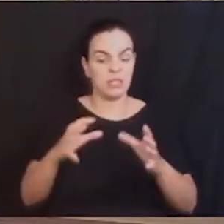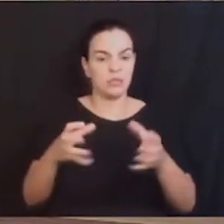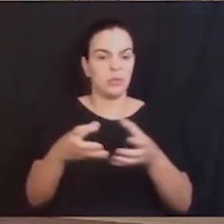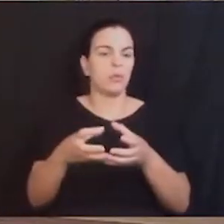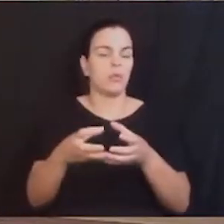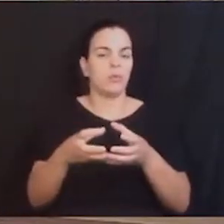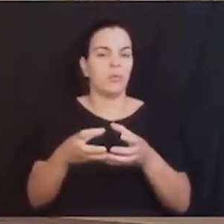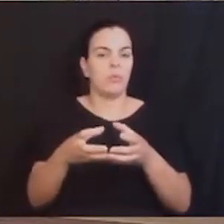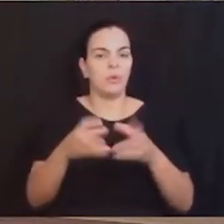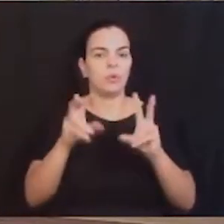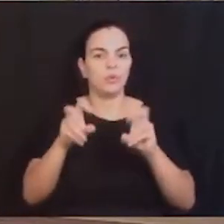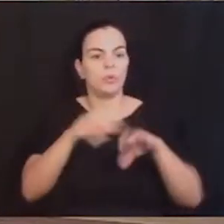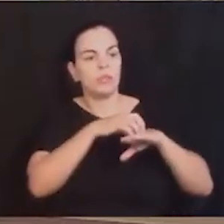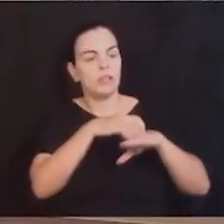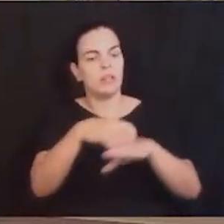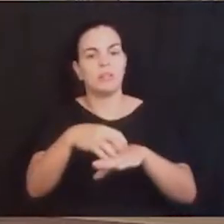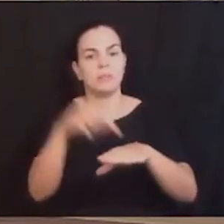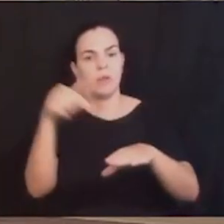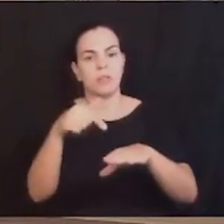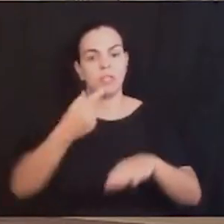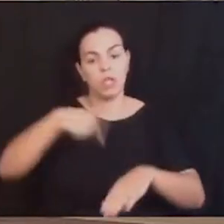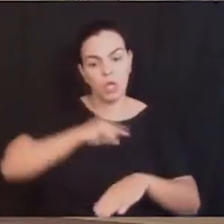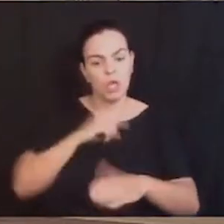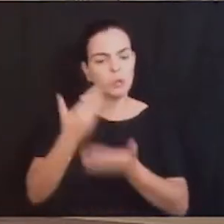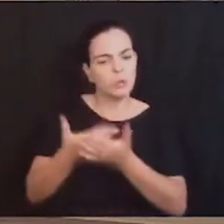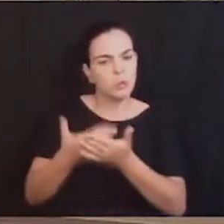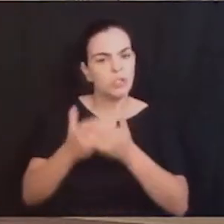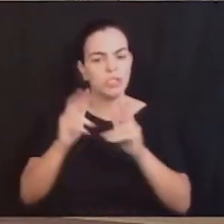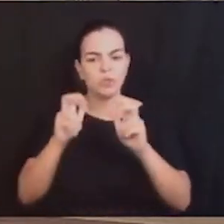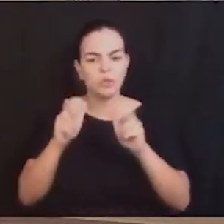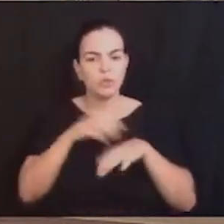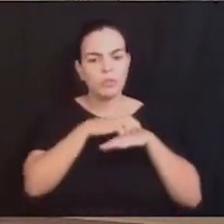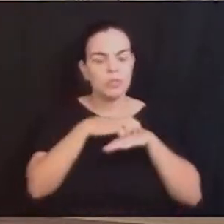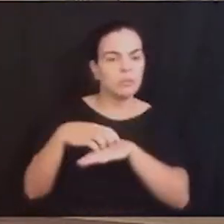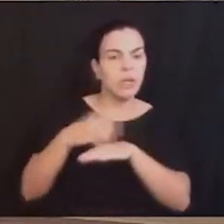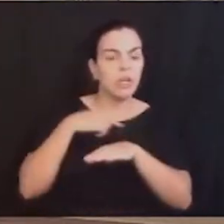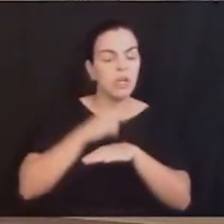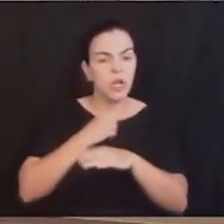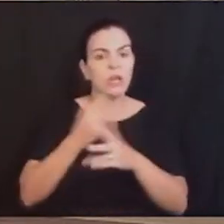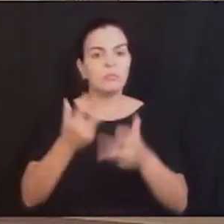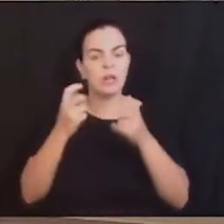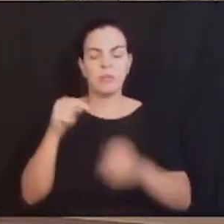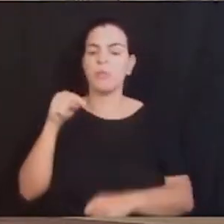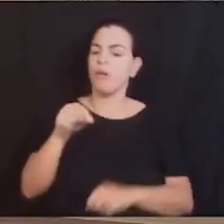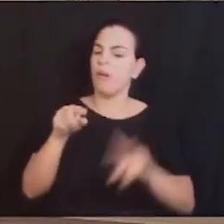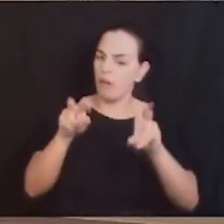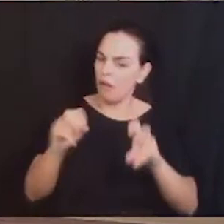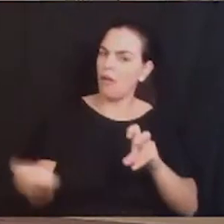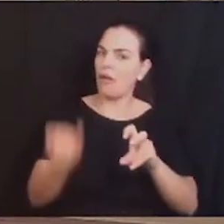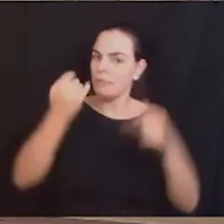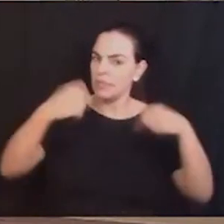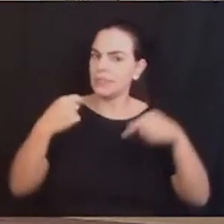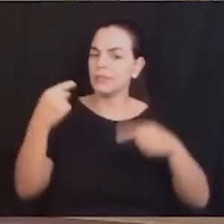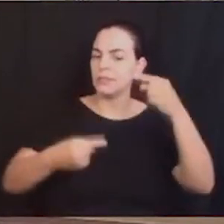estudos detalhados, aprofundados sobre o transporte e chegamos à conclusão que esse tema precisa, sim, ser debatido. Agora, o que